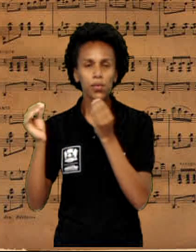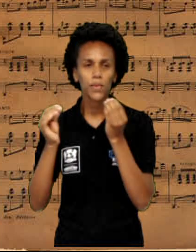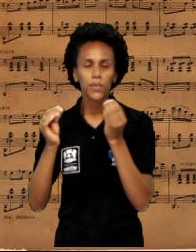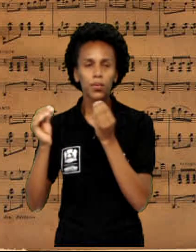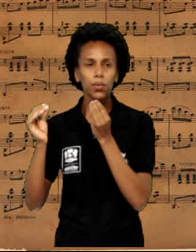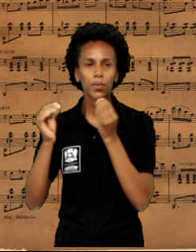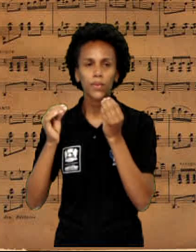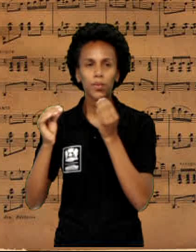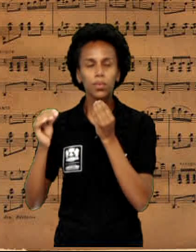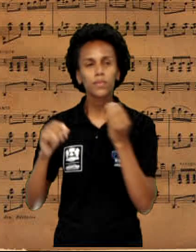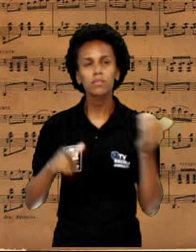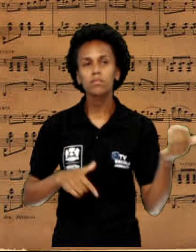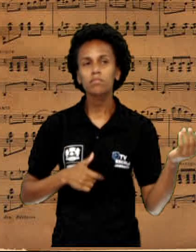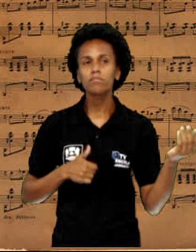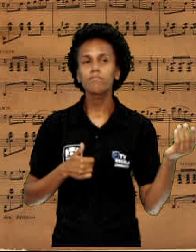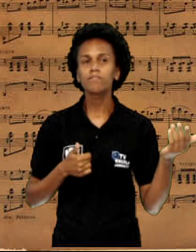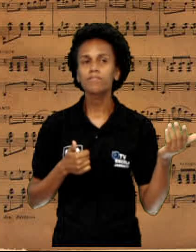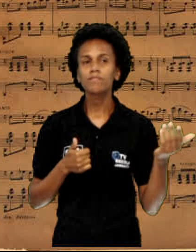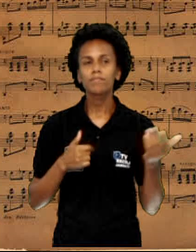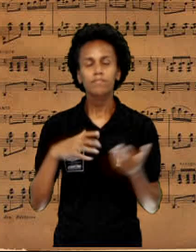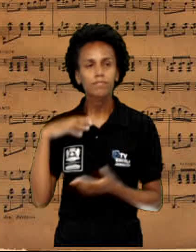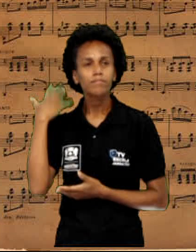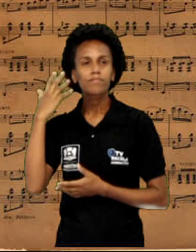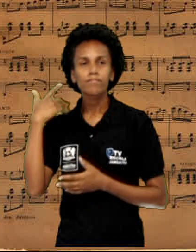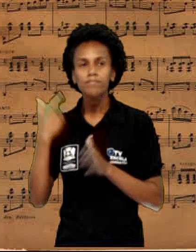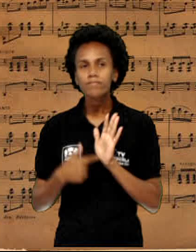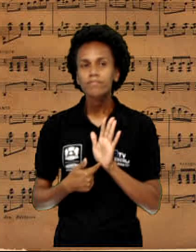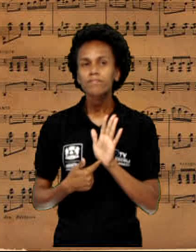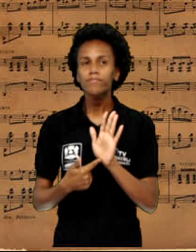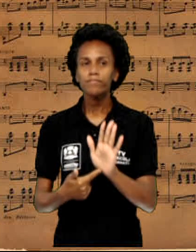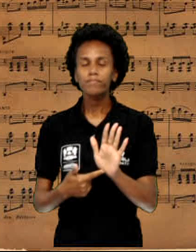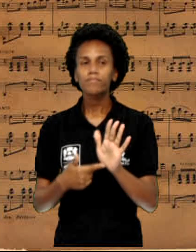Essa música nasceu nos palcos teatrais.